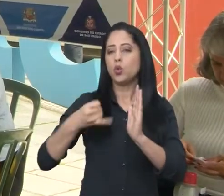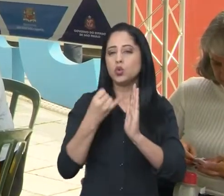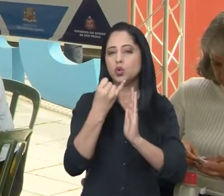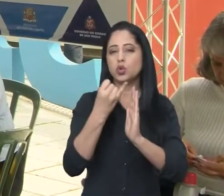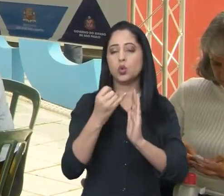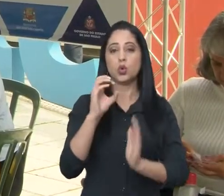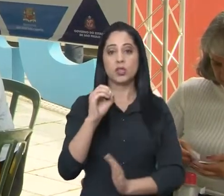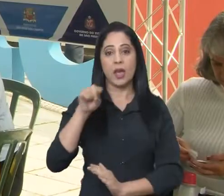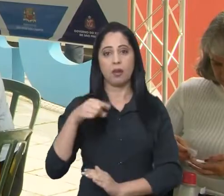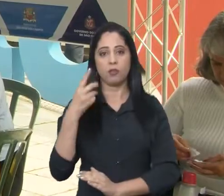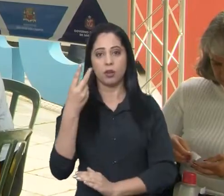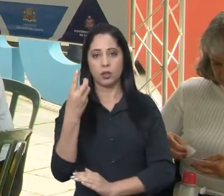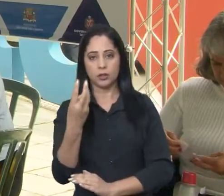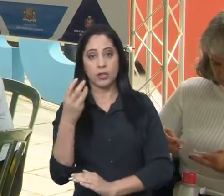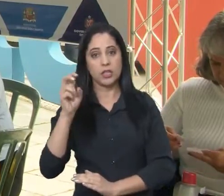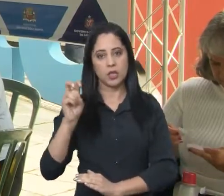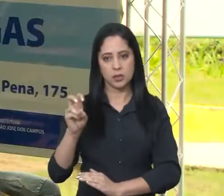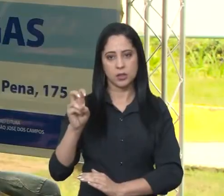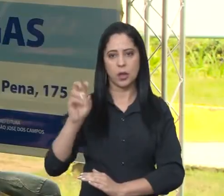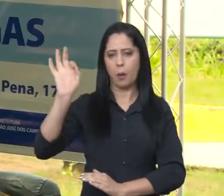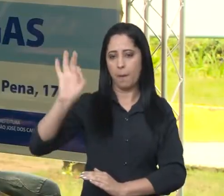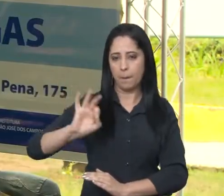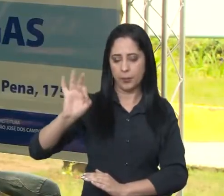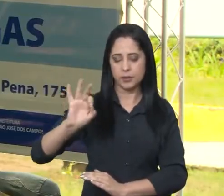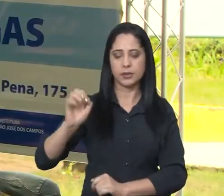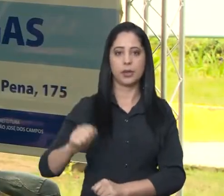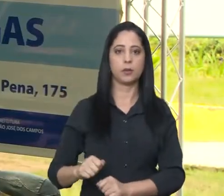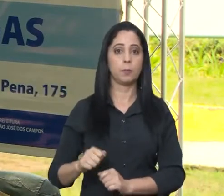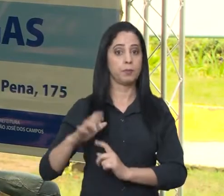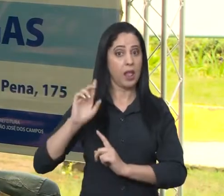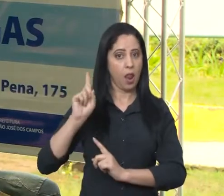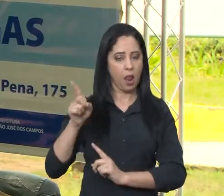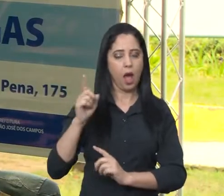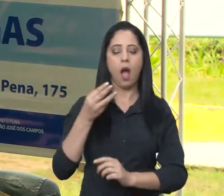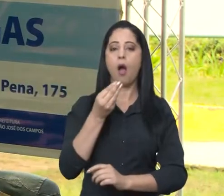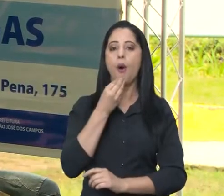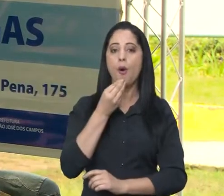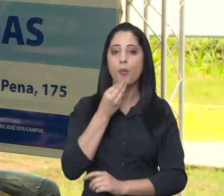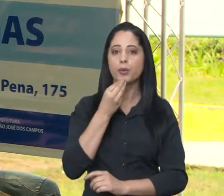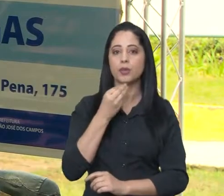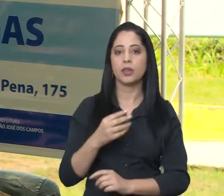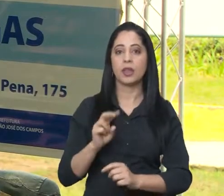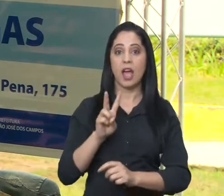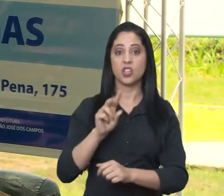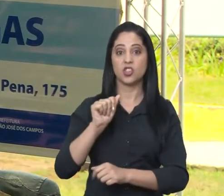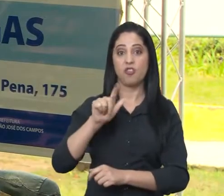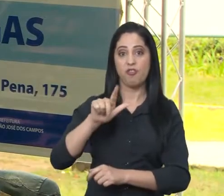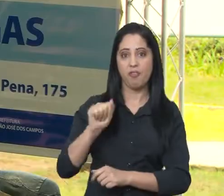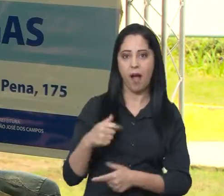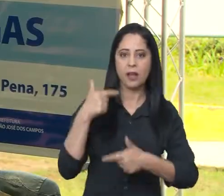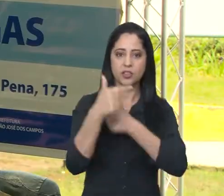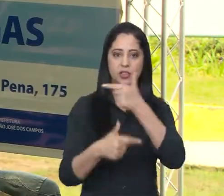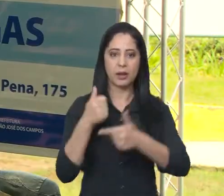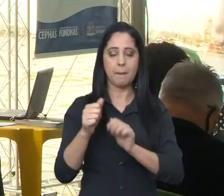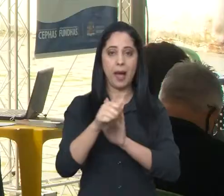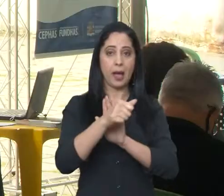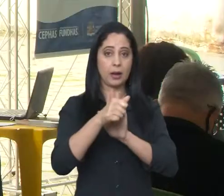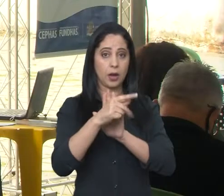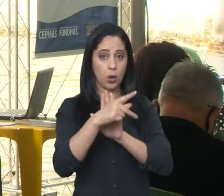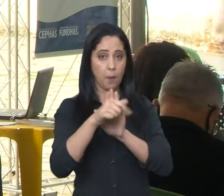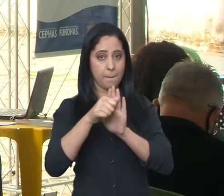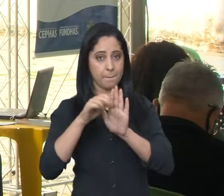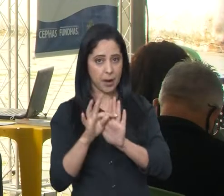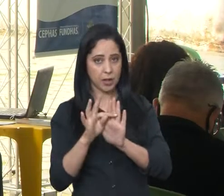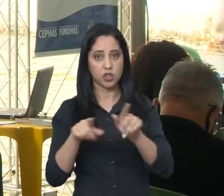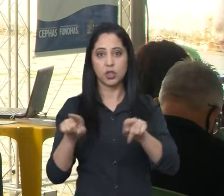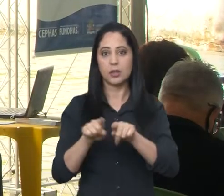0,35% ao mês, a feira ofereceu também 514 vagas de emprego pelo PAT e mais